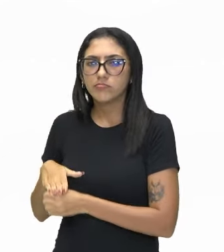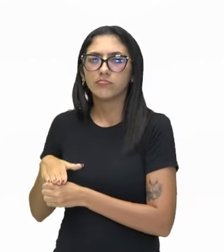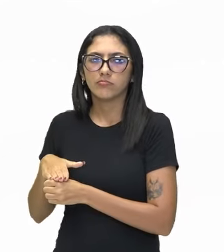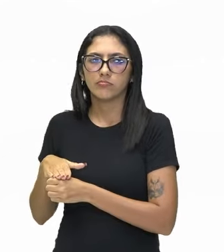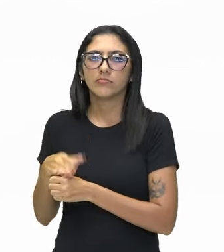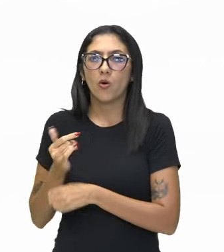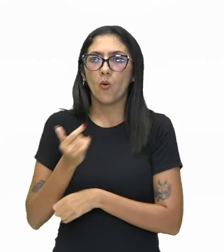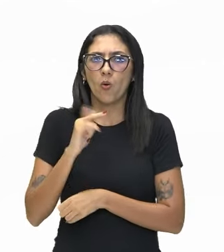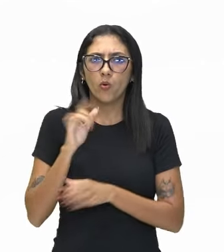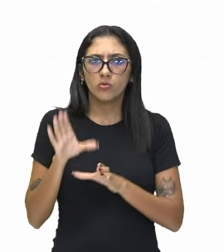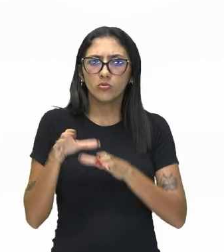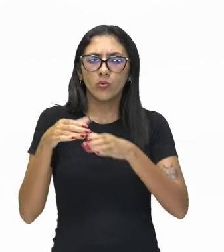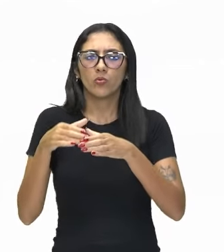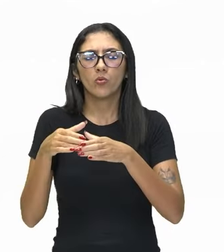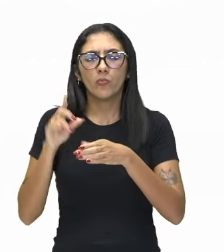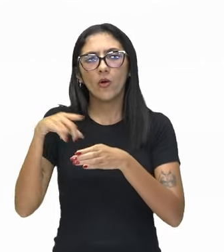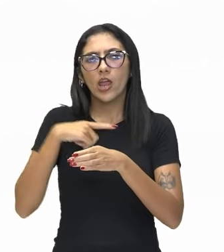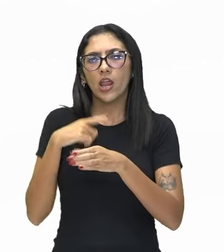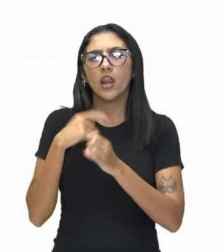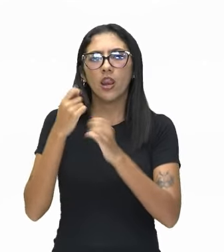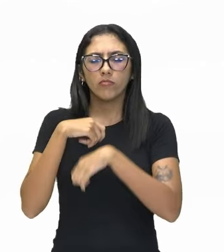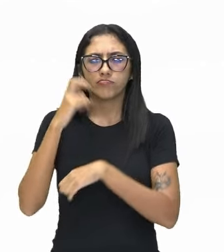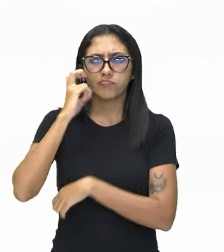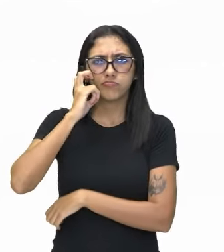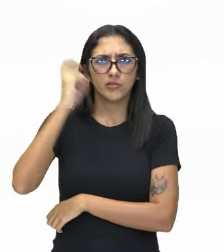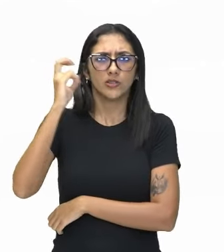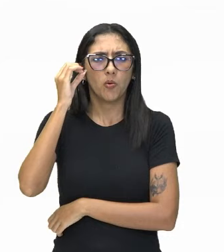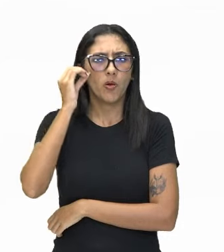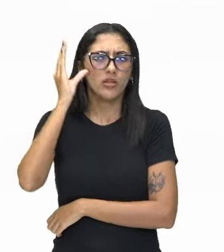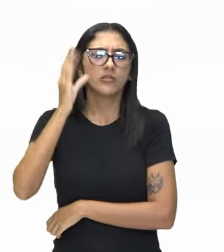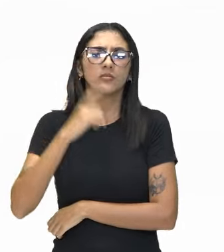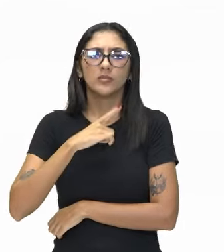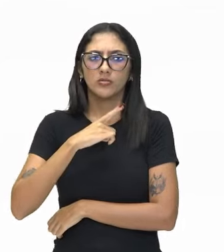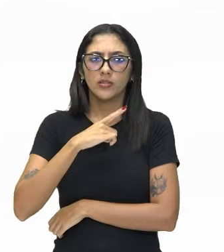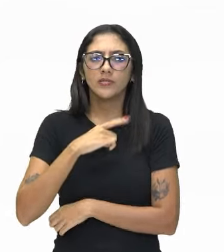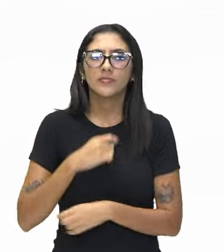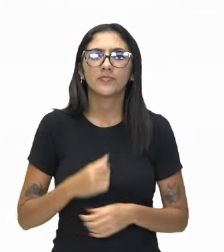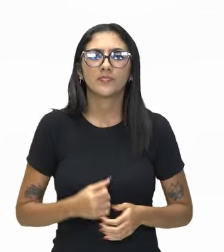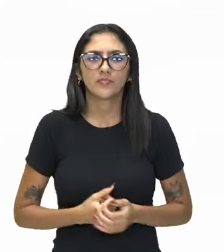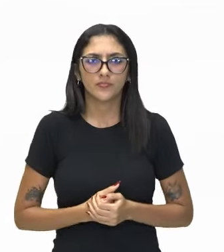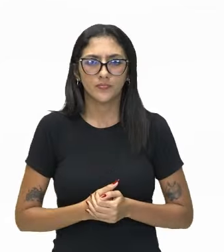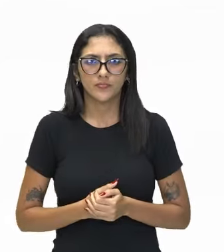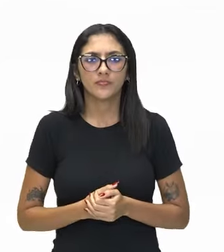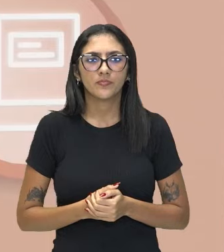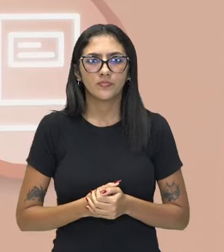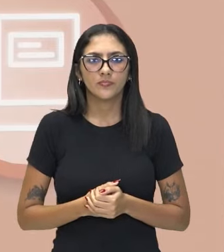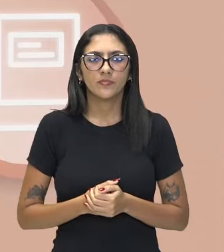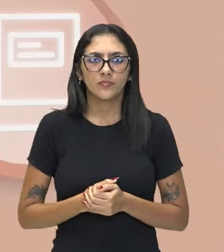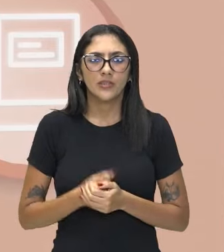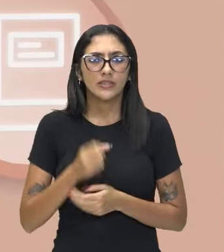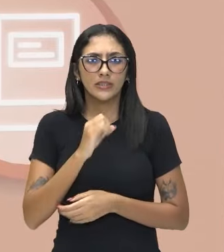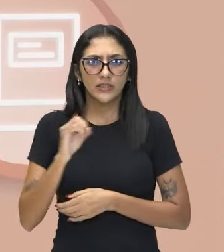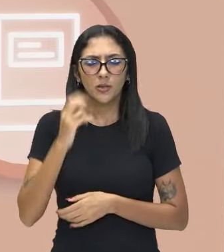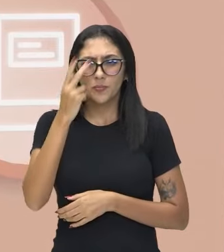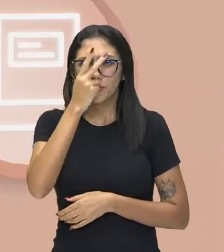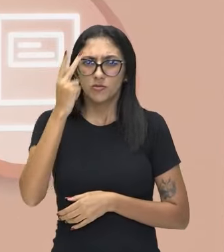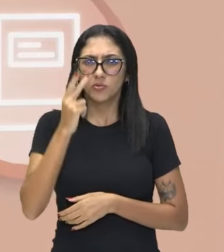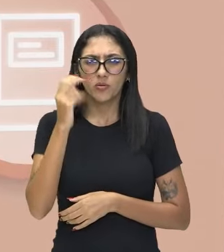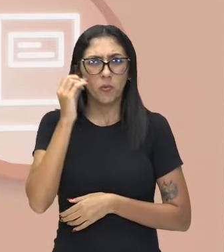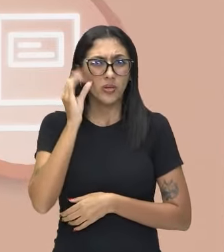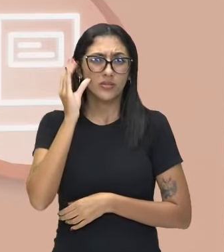Ou seja, a base então o que é? São os segundos. São os ignorantes. Quanto mais ignorante, melhor.